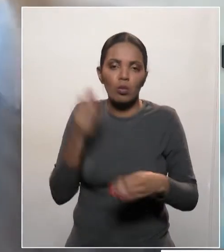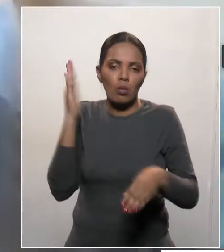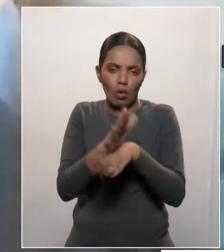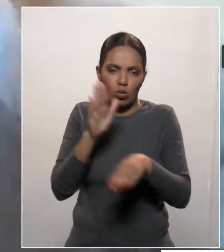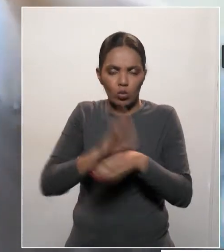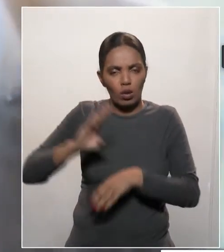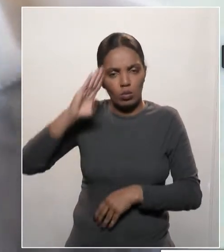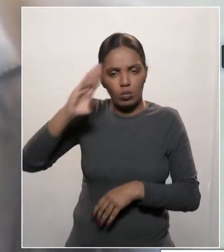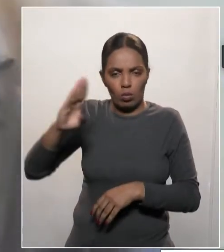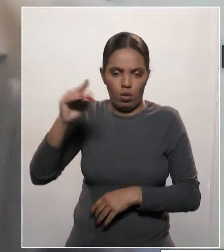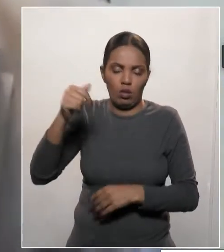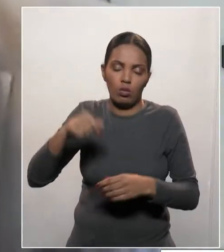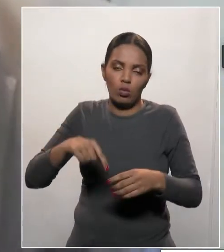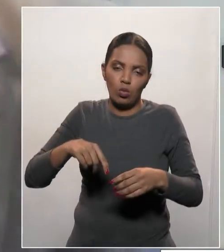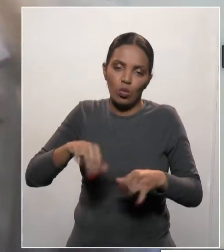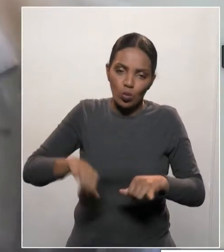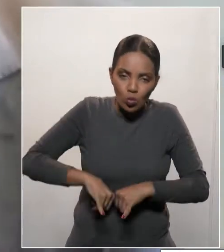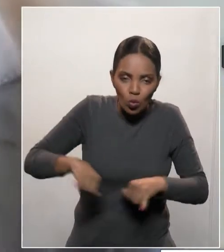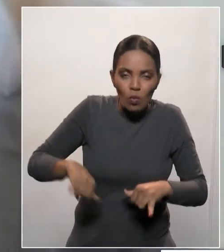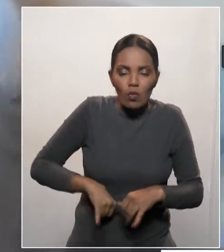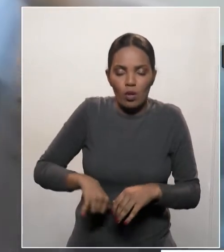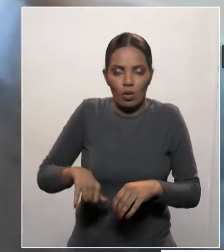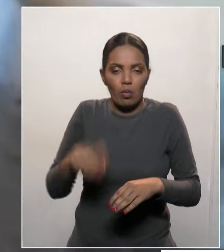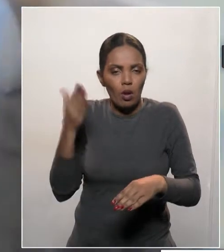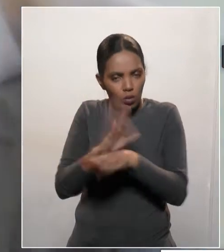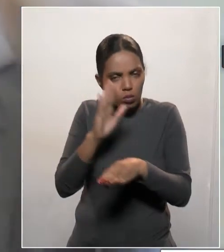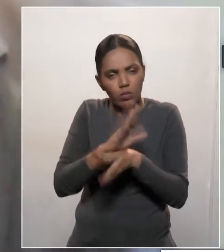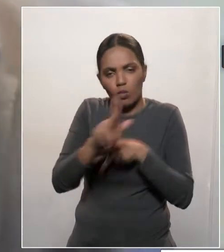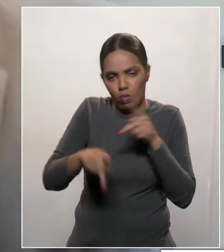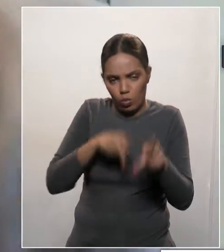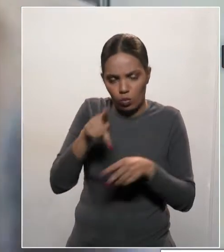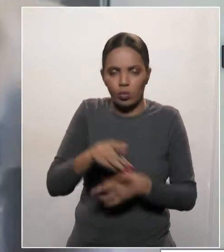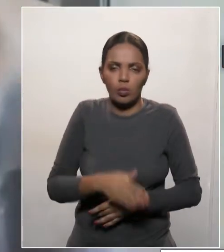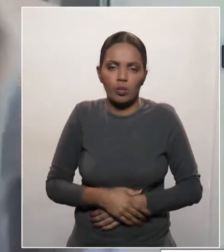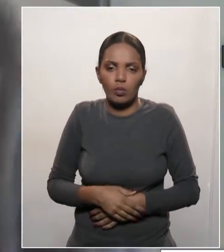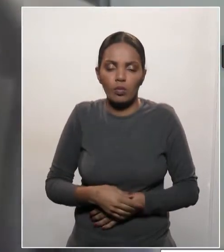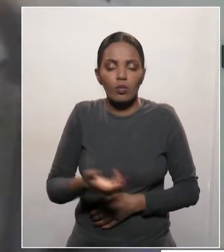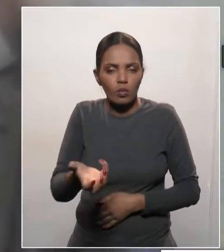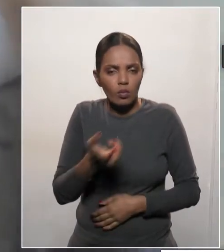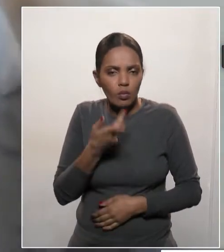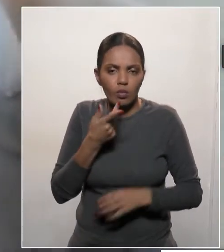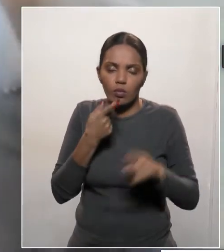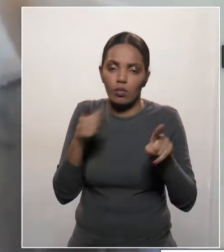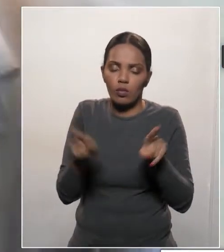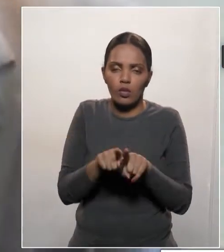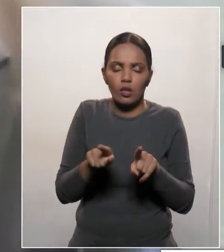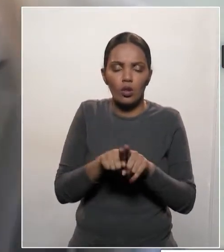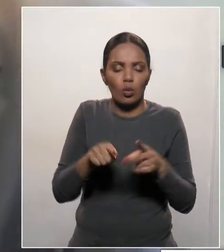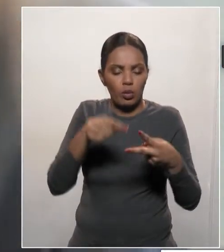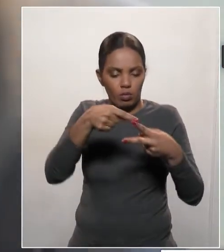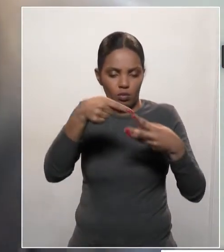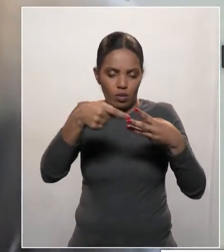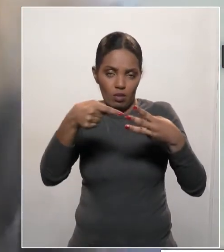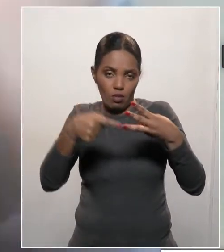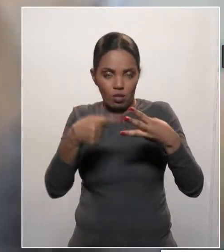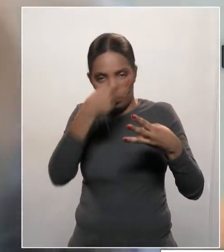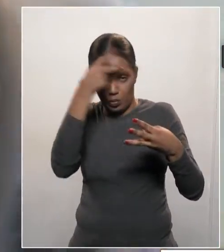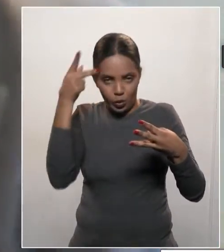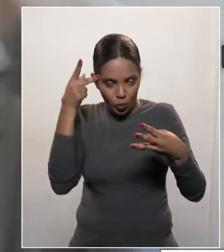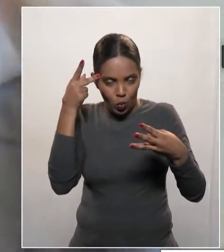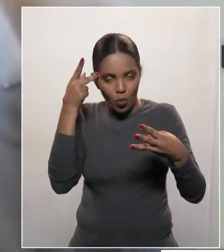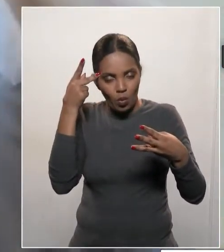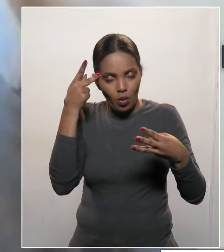soldados feridos, em prol das pessoas. E quero fazer um registro com relação a três enfermeiros, em nome desses